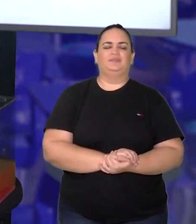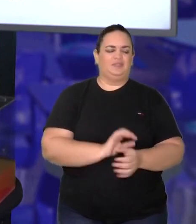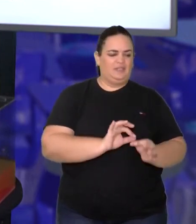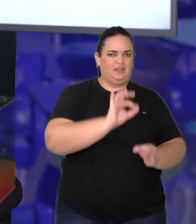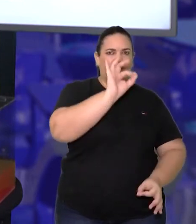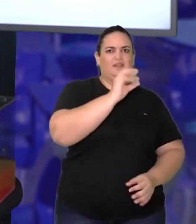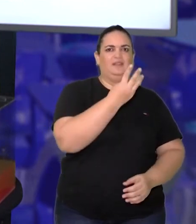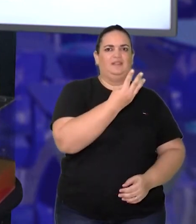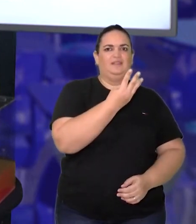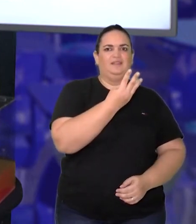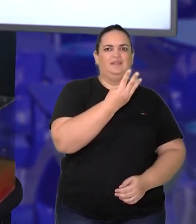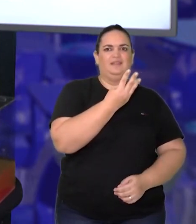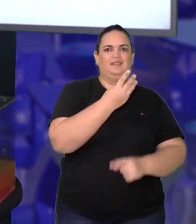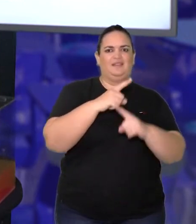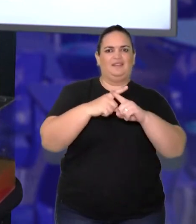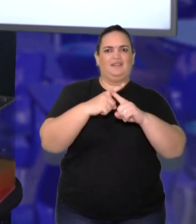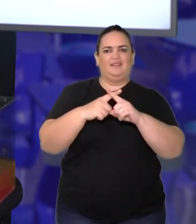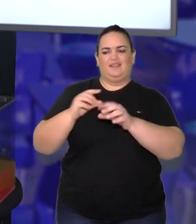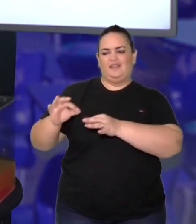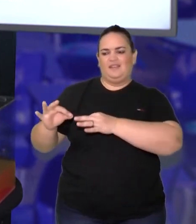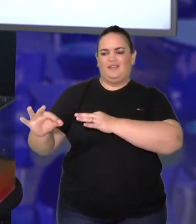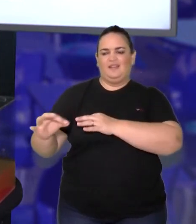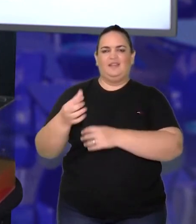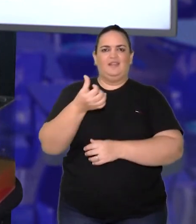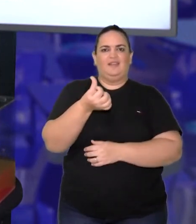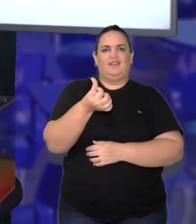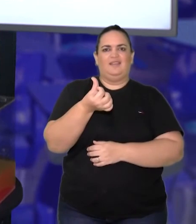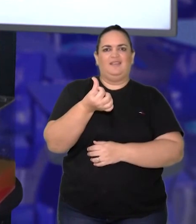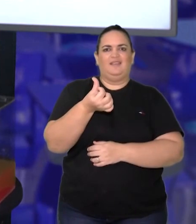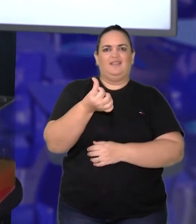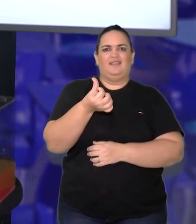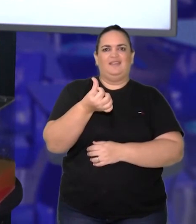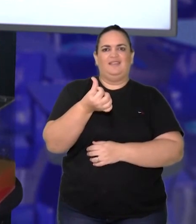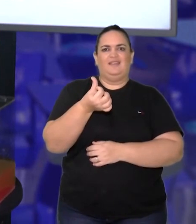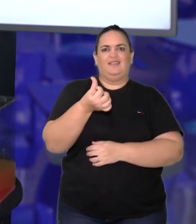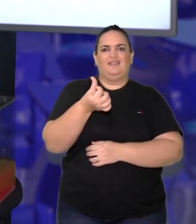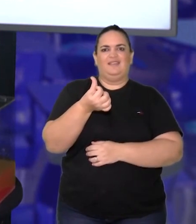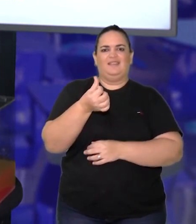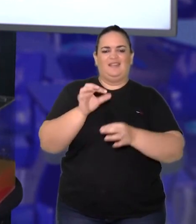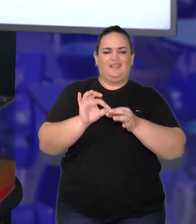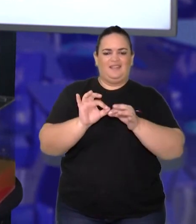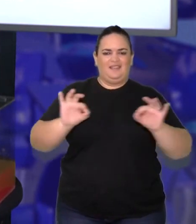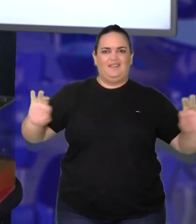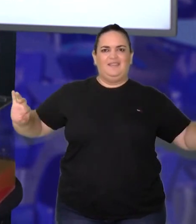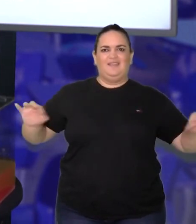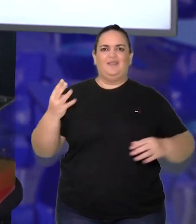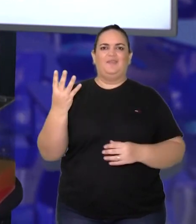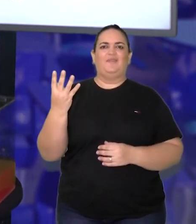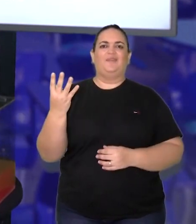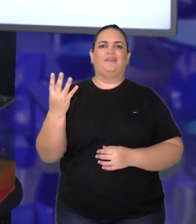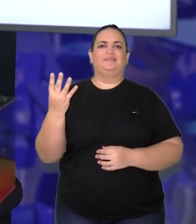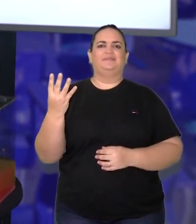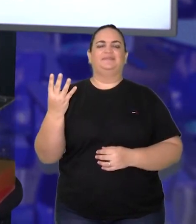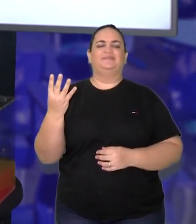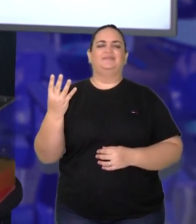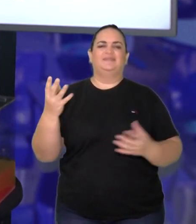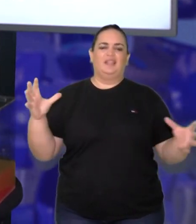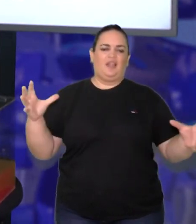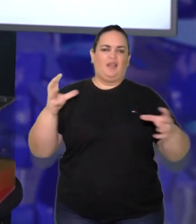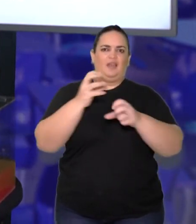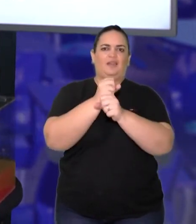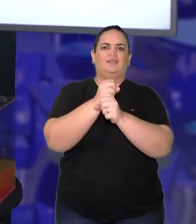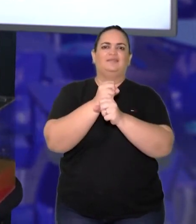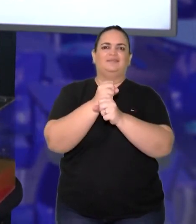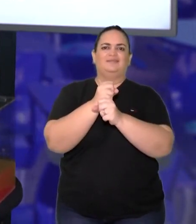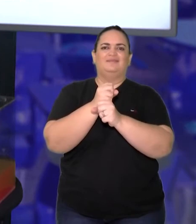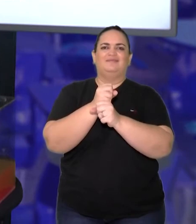altura, três, pela largura, que é seis, multiplicando pelo comprimento, que são quatro. O resultado, o produto